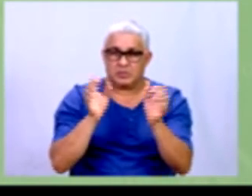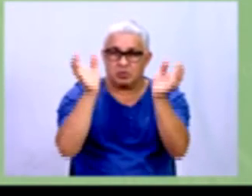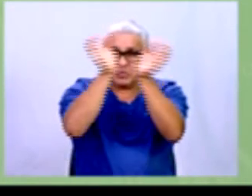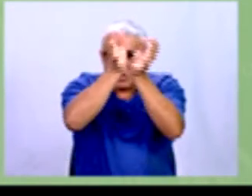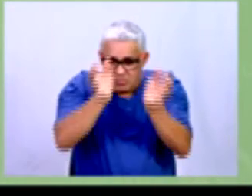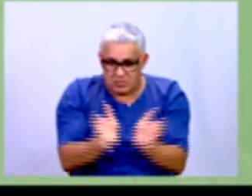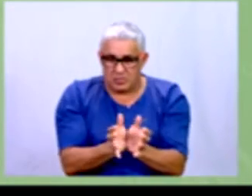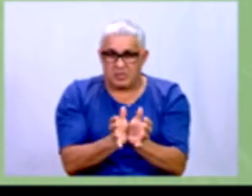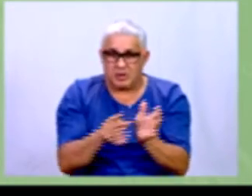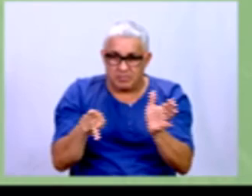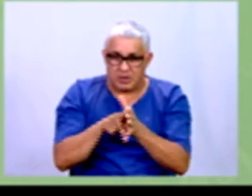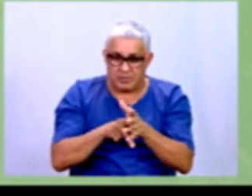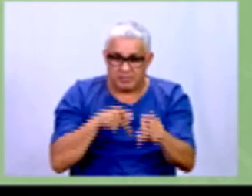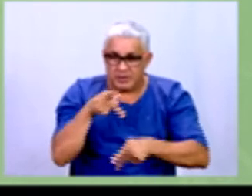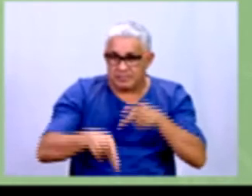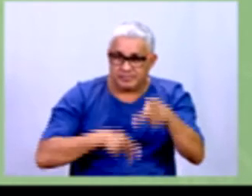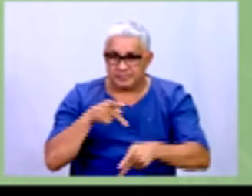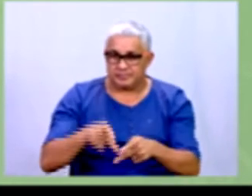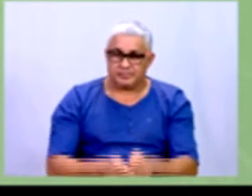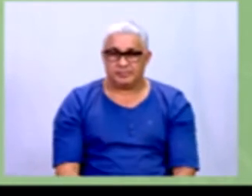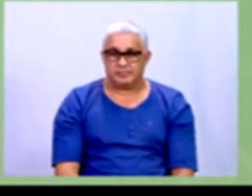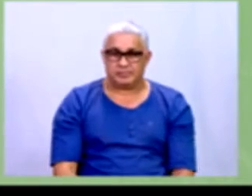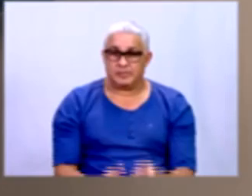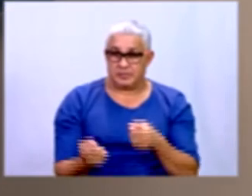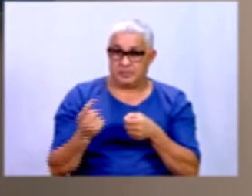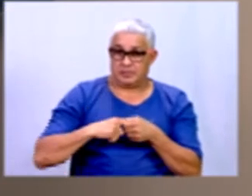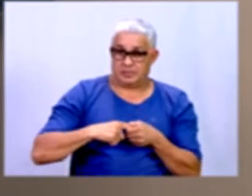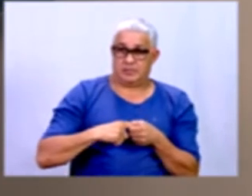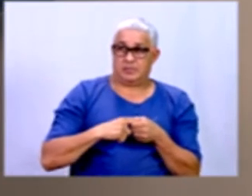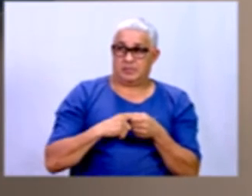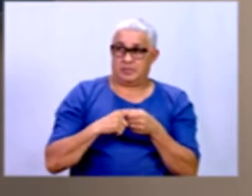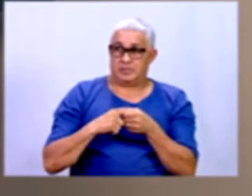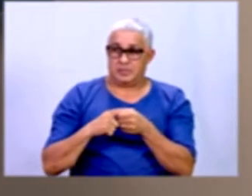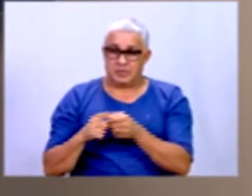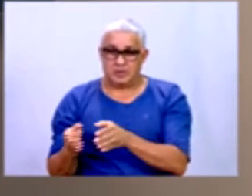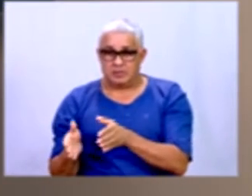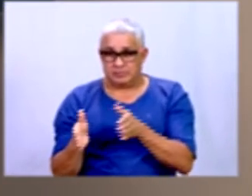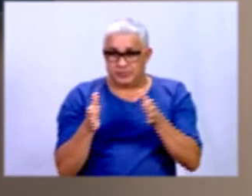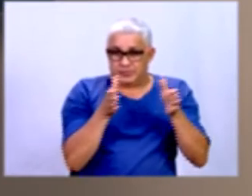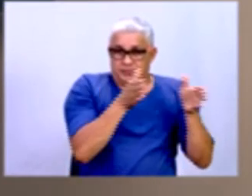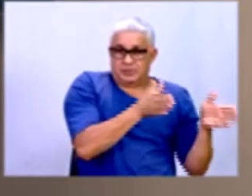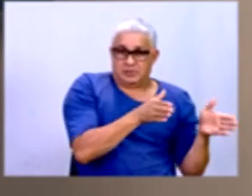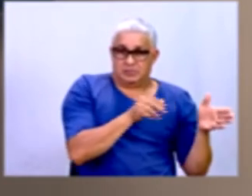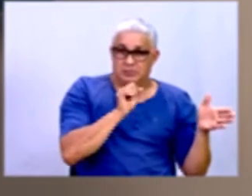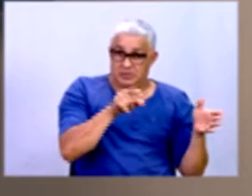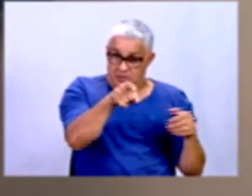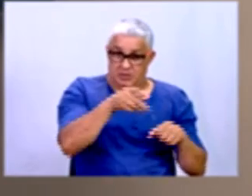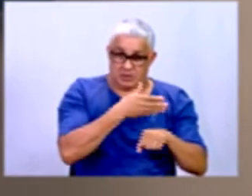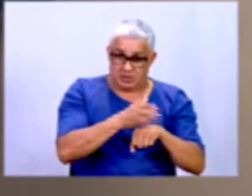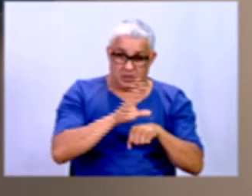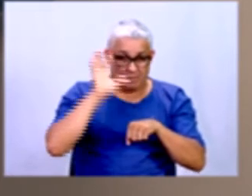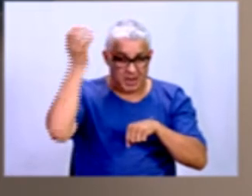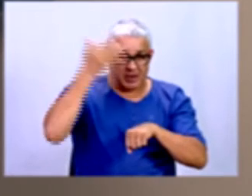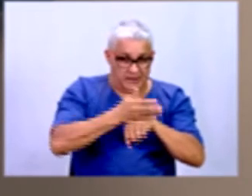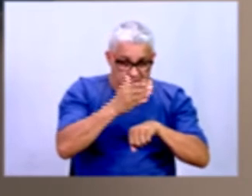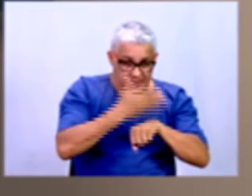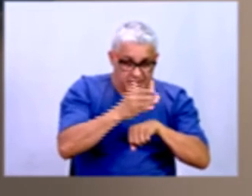população. voltando ao que eu falei para vocês agora, se vocês decidirem treinar, fazer alguma coisa,